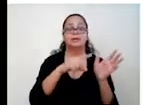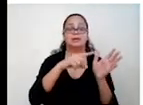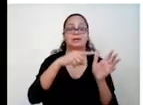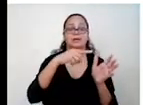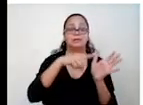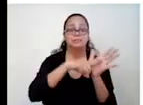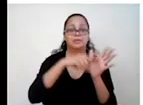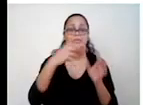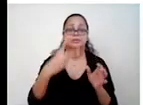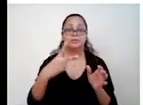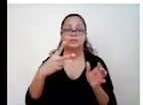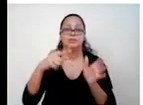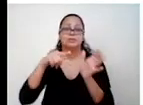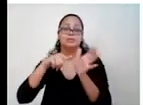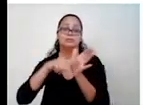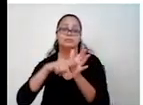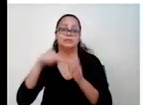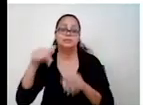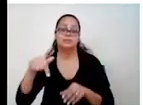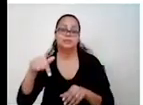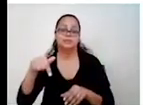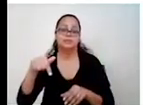7. Certo?